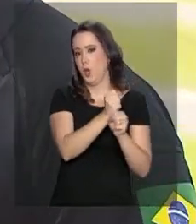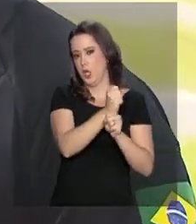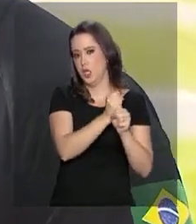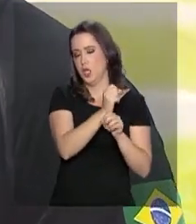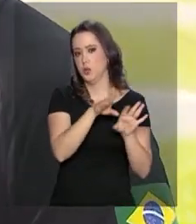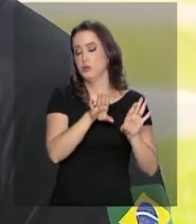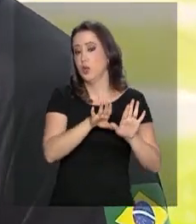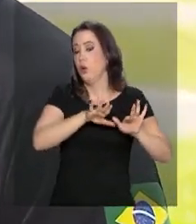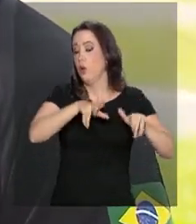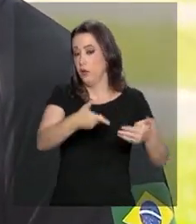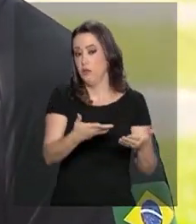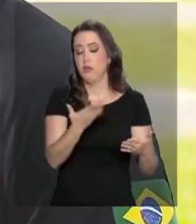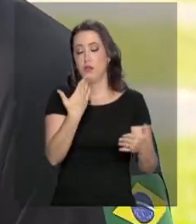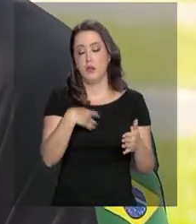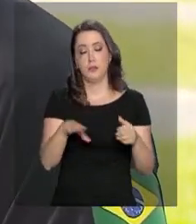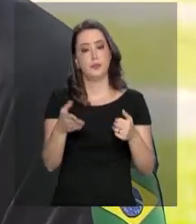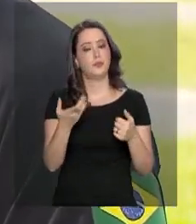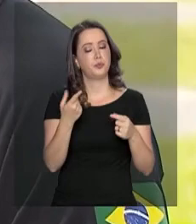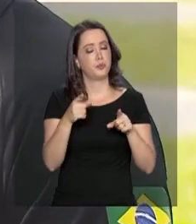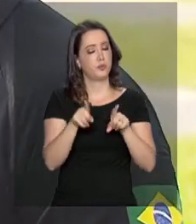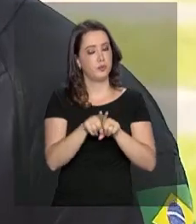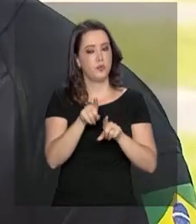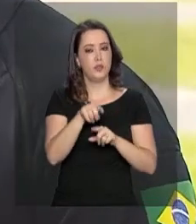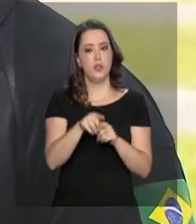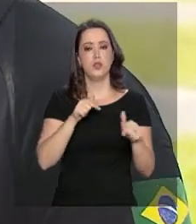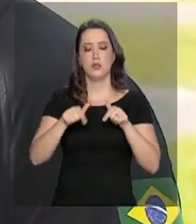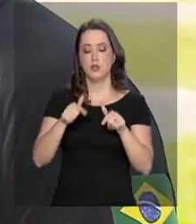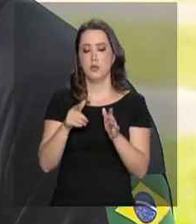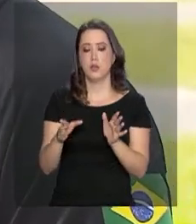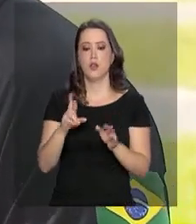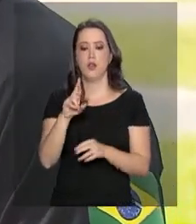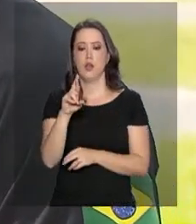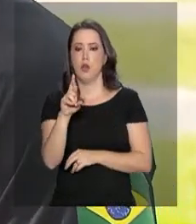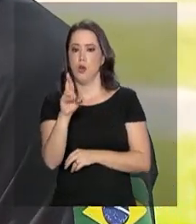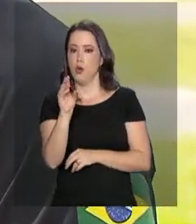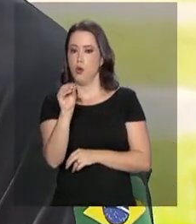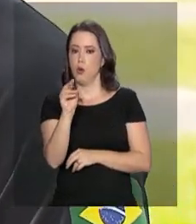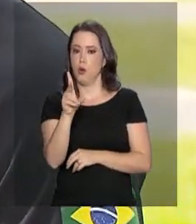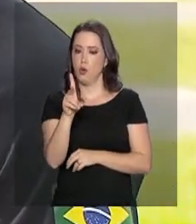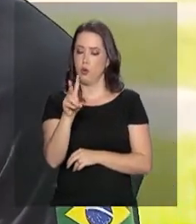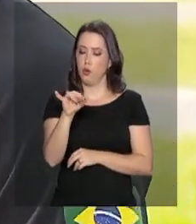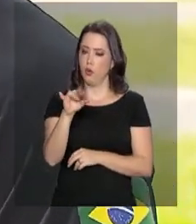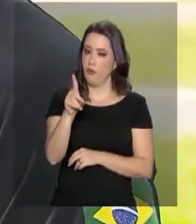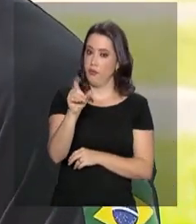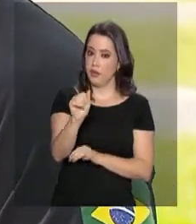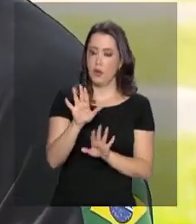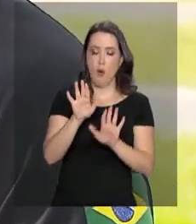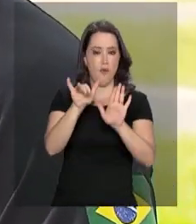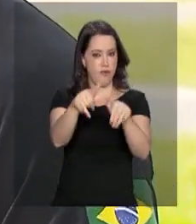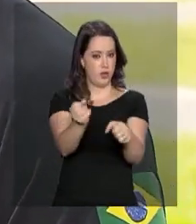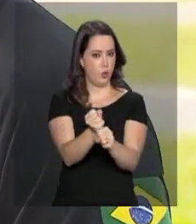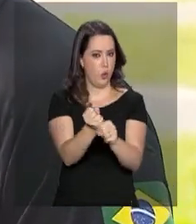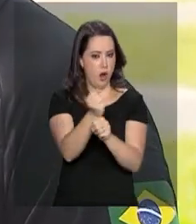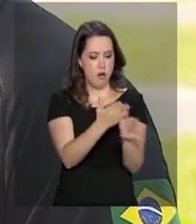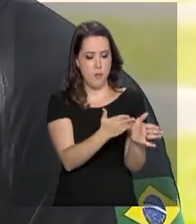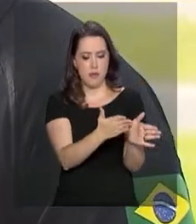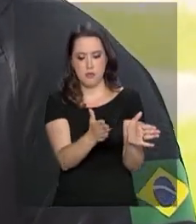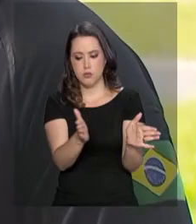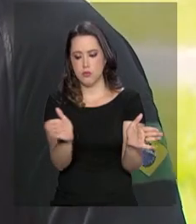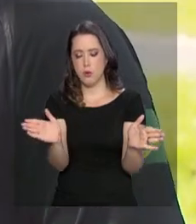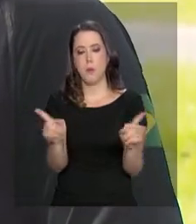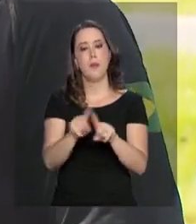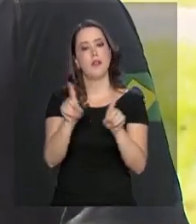Então, operações pontuais nós fazemos também a parte da rodovida. A rodovida é uma grande concentração no final do ano para pegar um período maior.